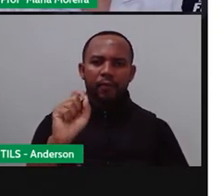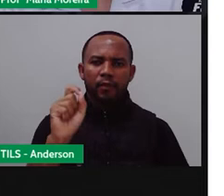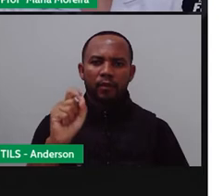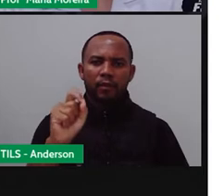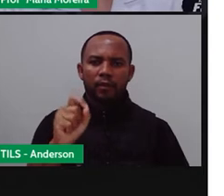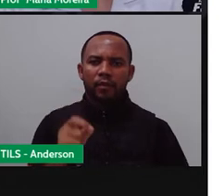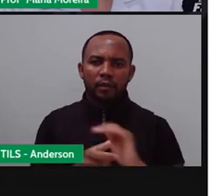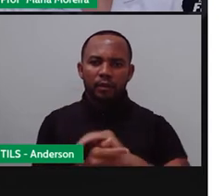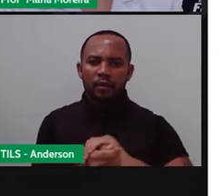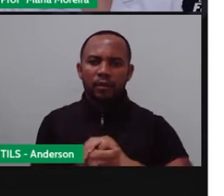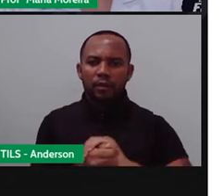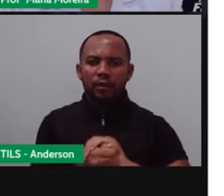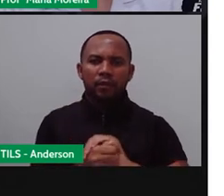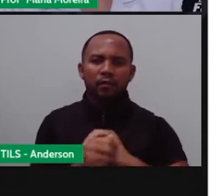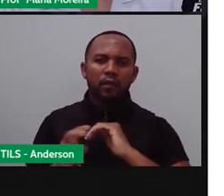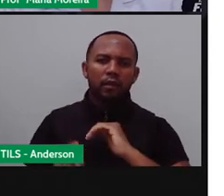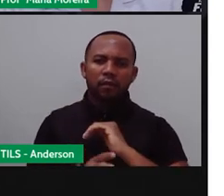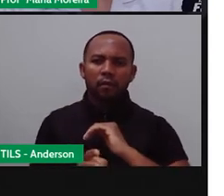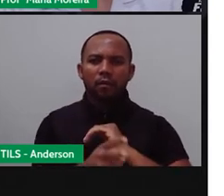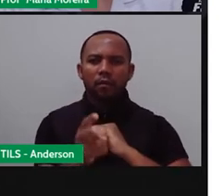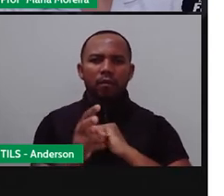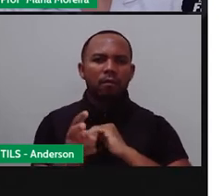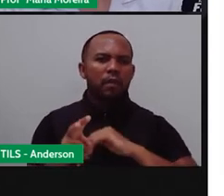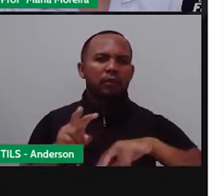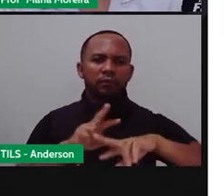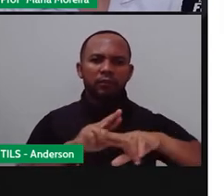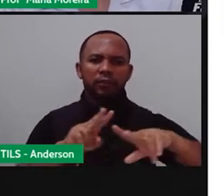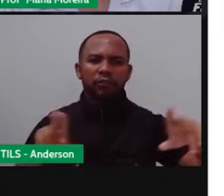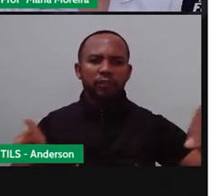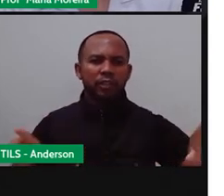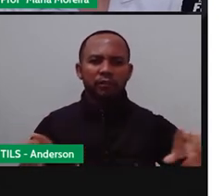lagartixa, jacaré e outros.